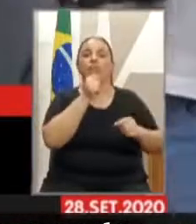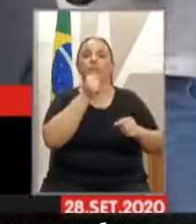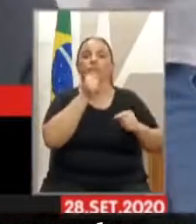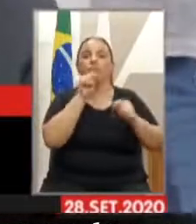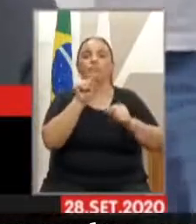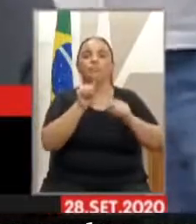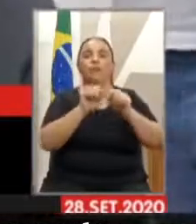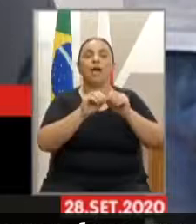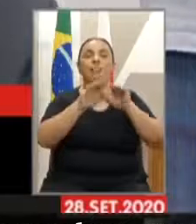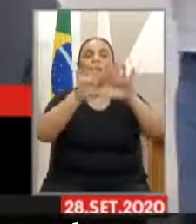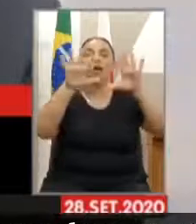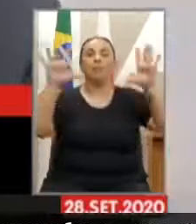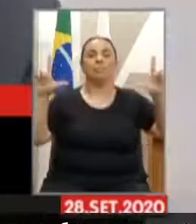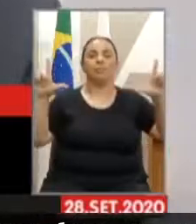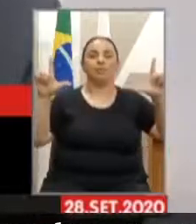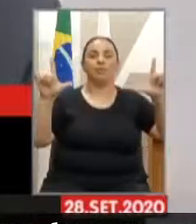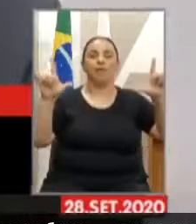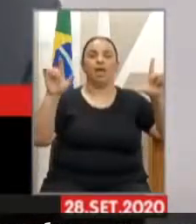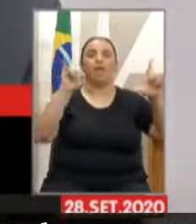Isso, ok.